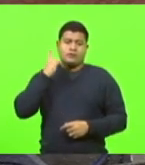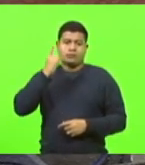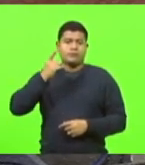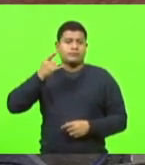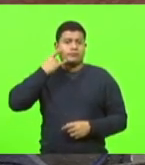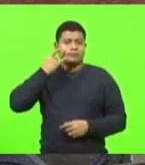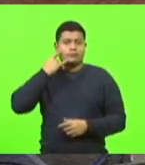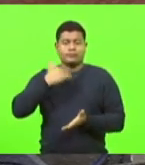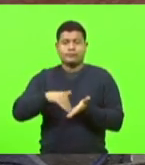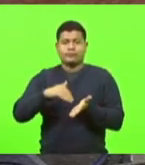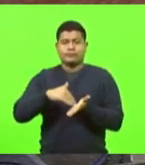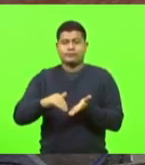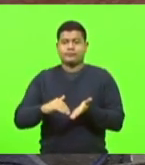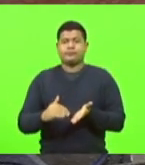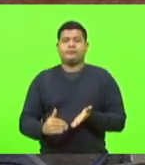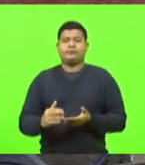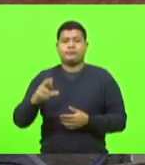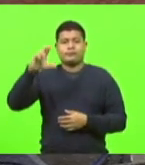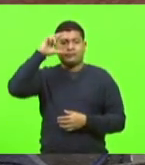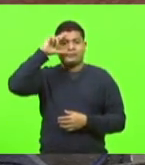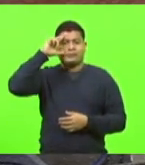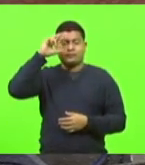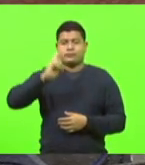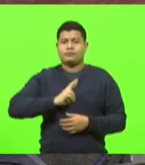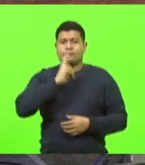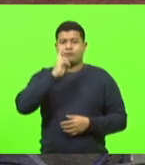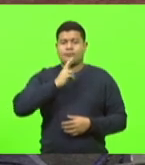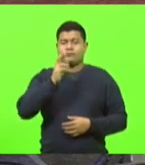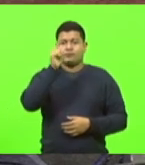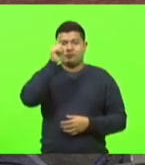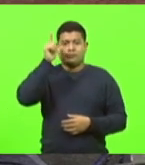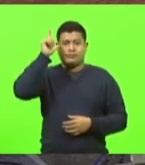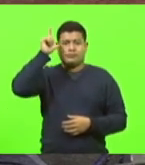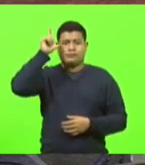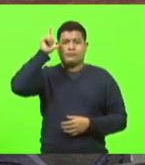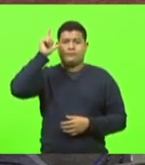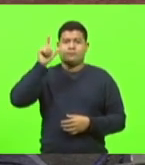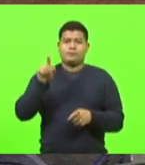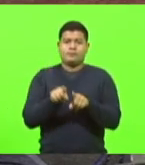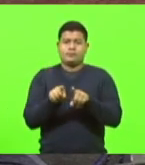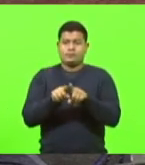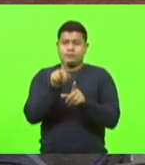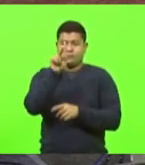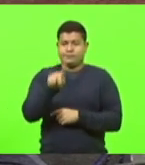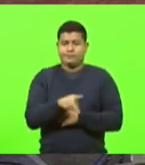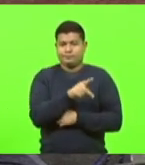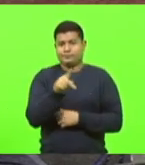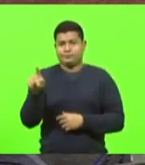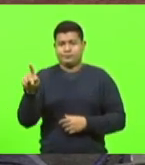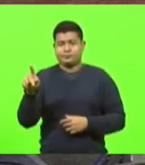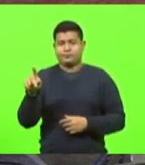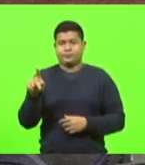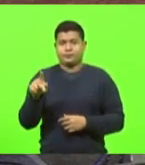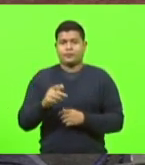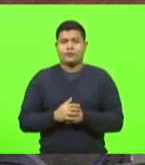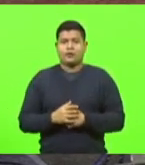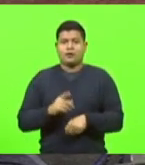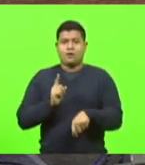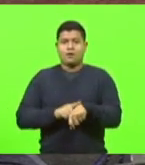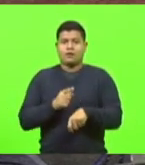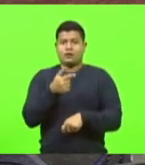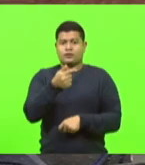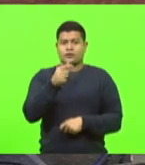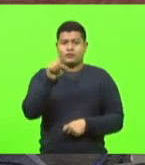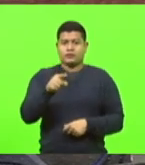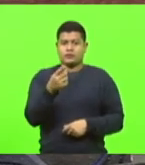secretarias, deputados Ricardo Álvaro, Rodrigo Minotto, Laércio Schuster, e Padre Pedro Valdeceira, às 19 horas e